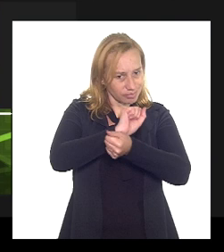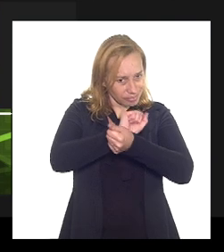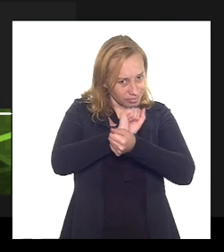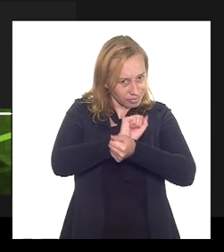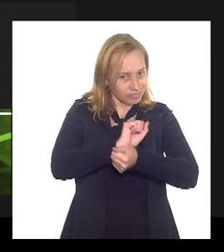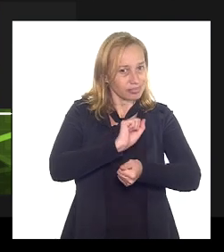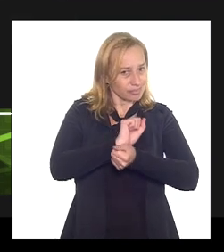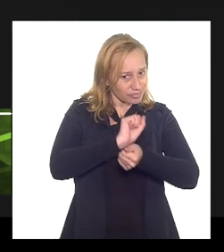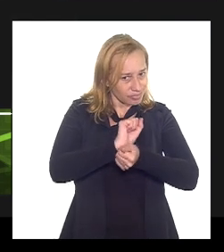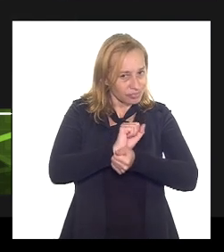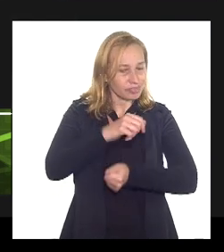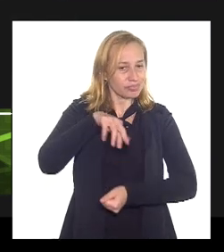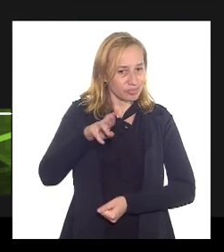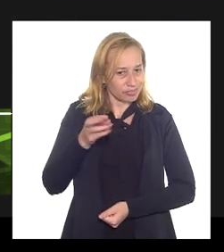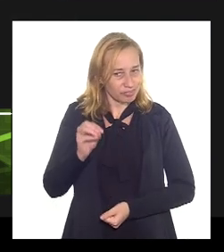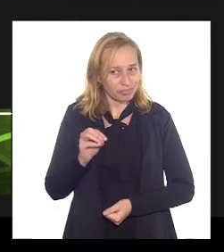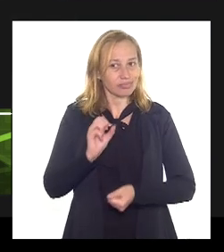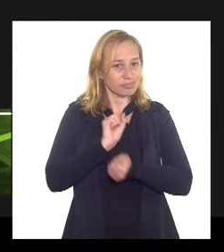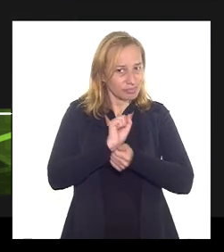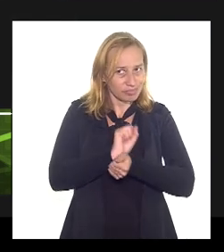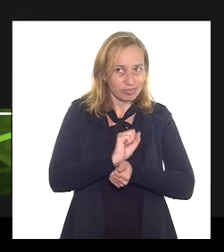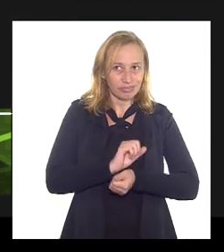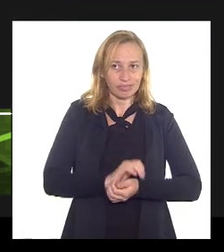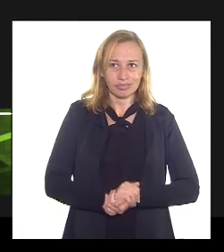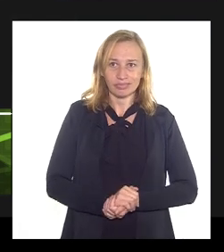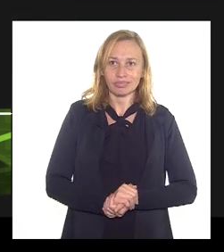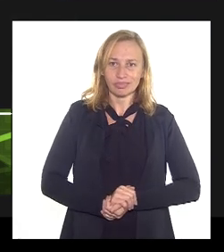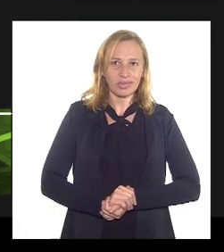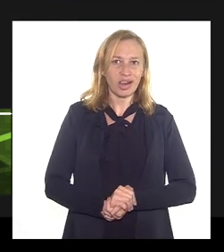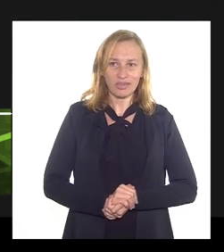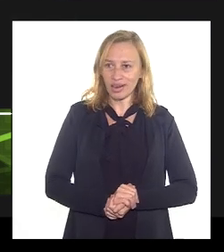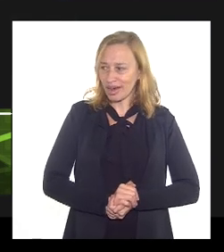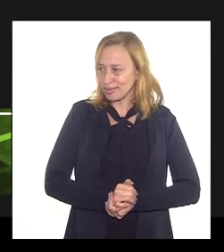vai dar tempo para todo mundo fazer pergunta eu não estou confondo